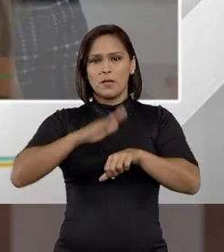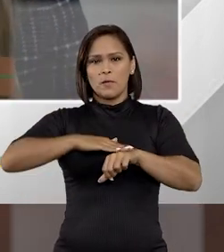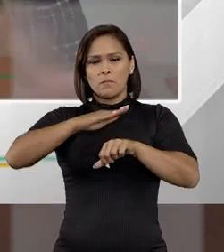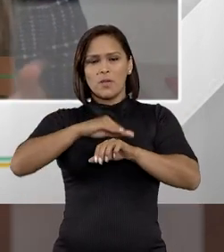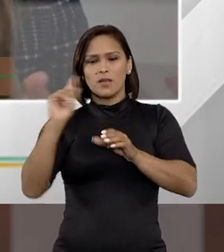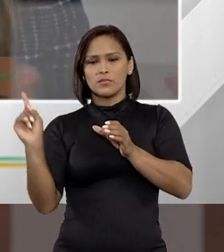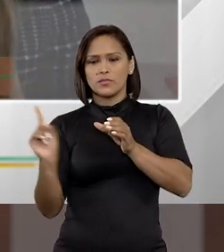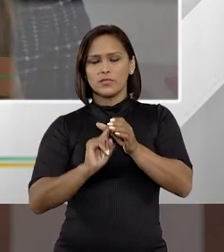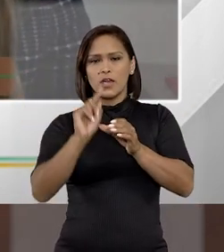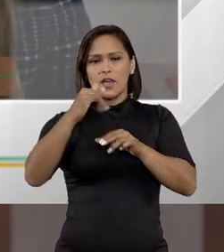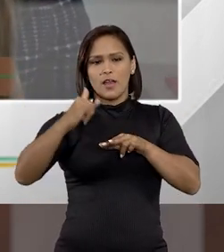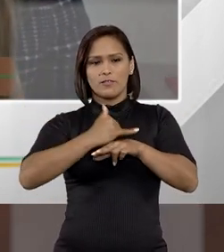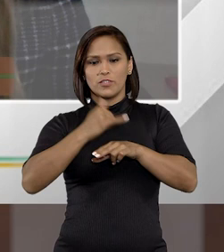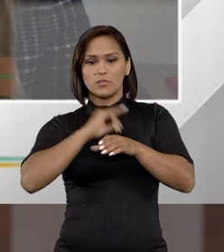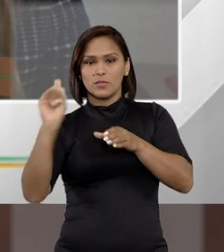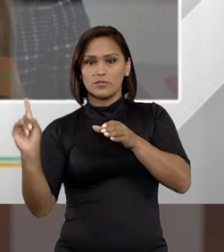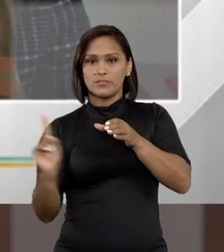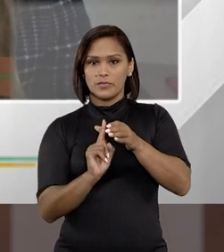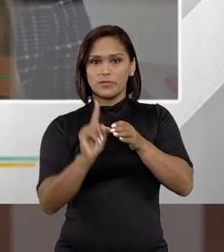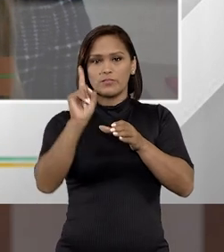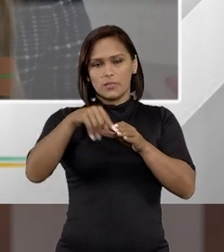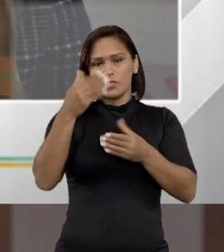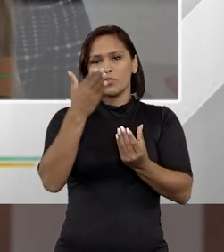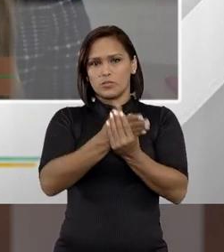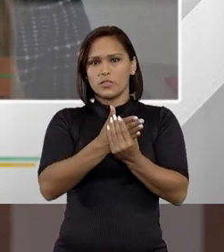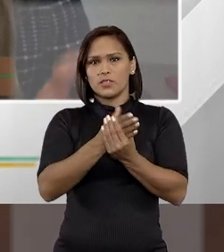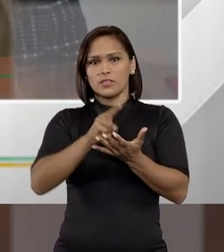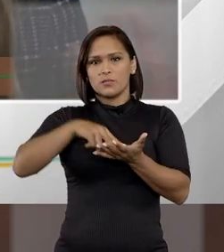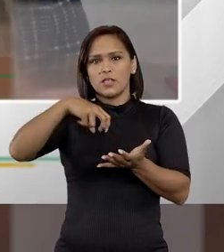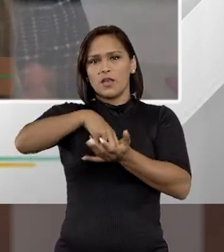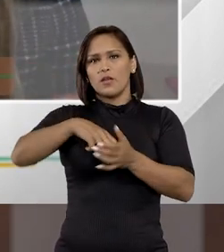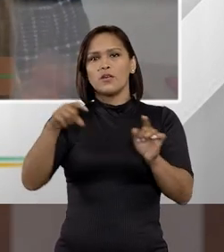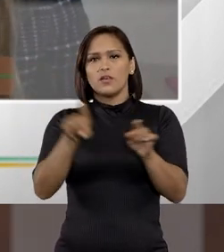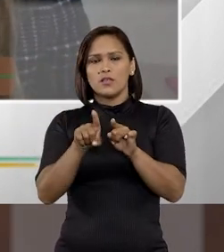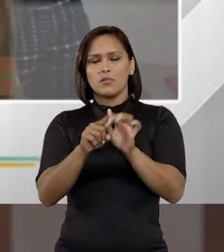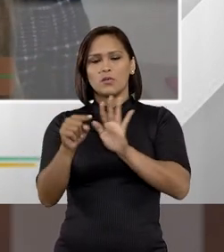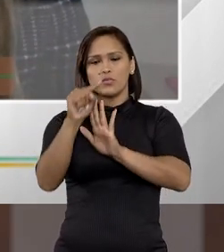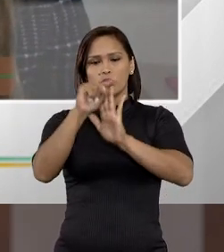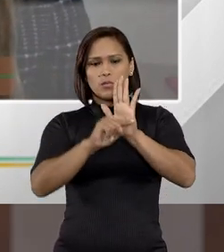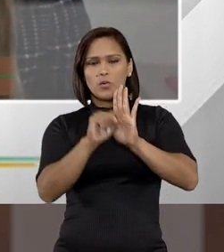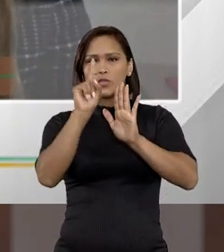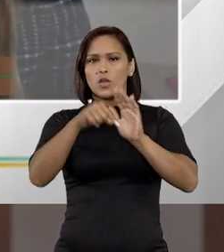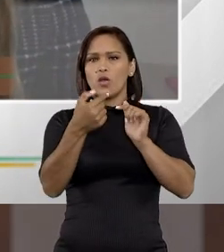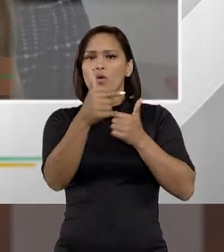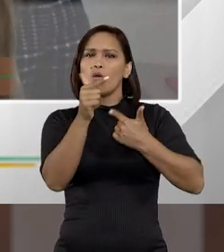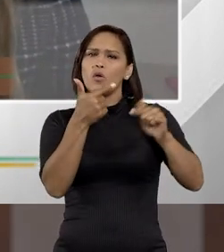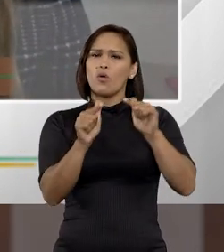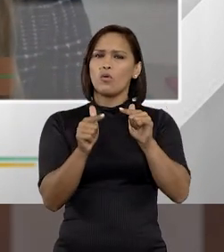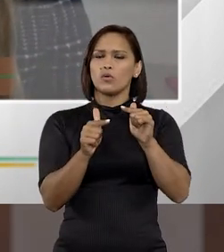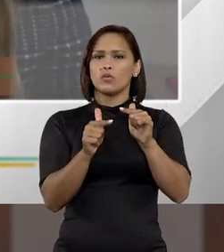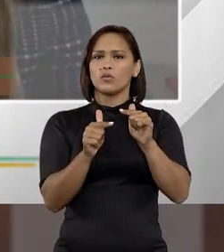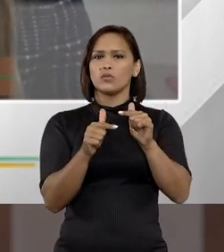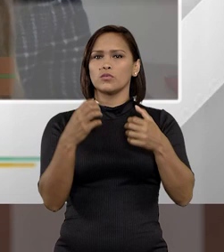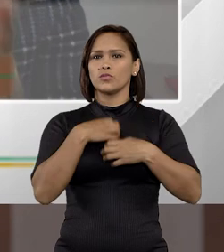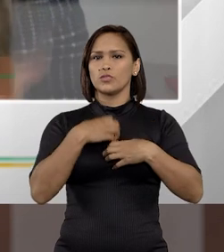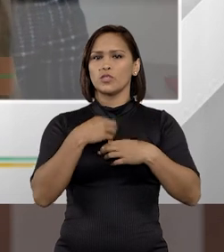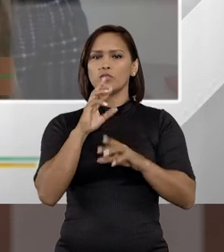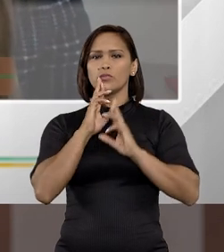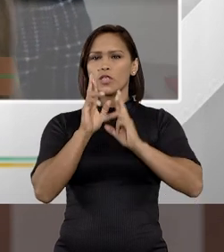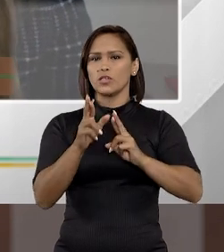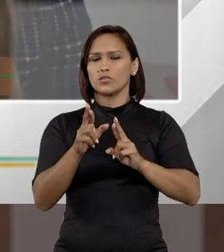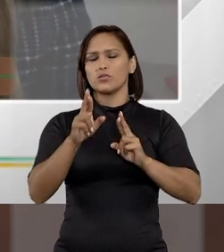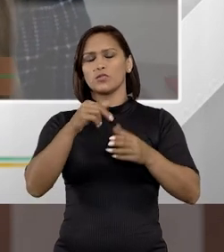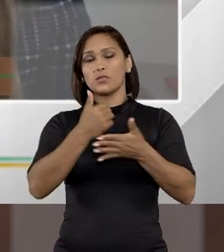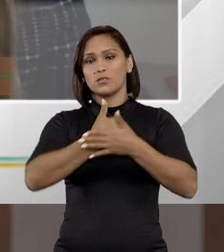cada vez mais trazido a vítima para dentro do processo penal, inclusive até trazido outras formas